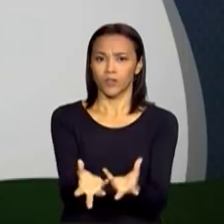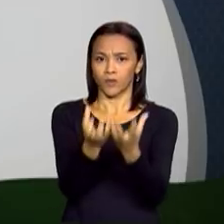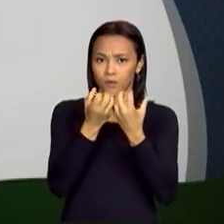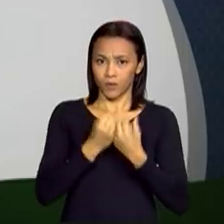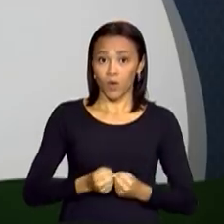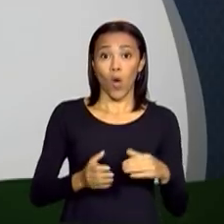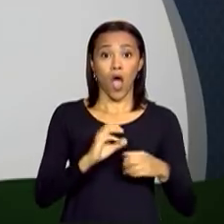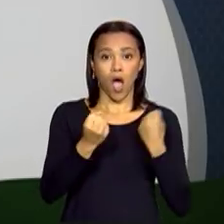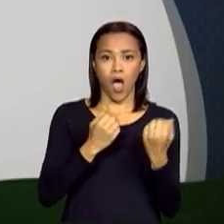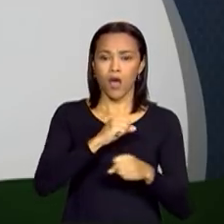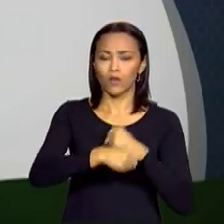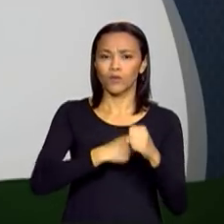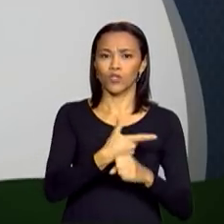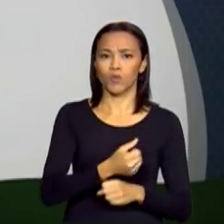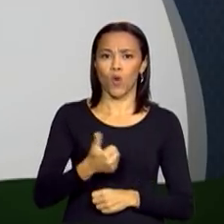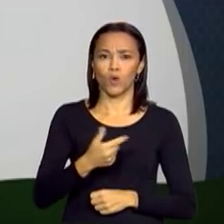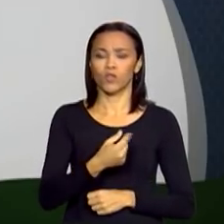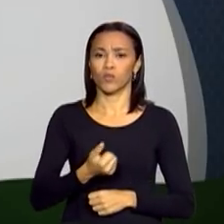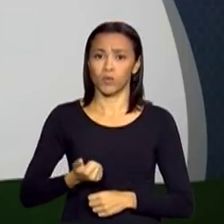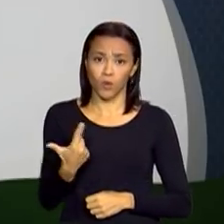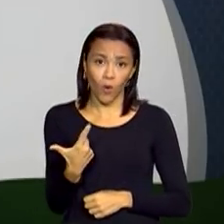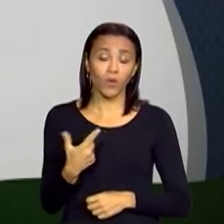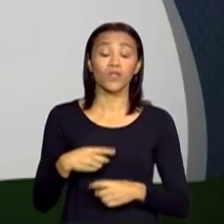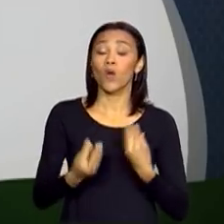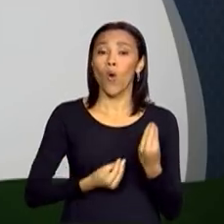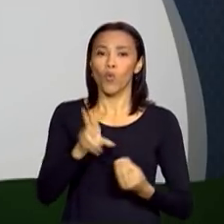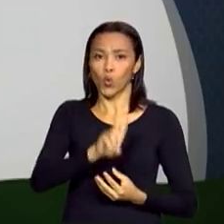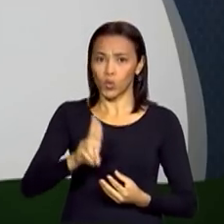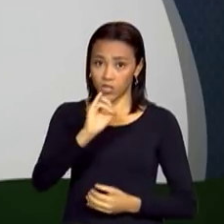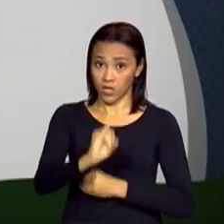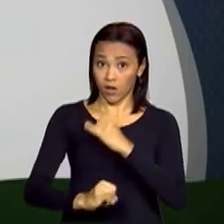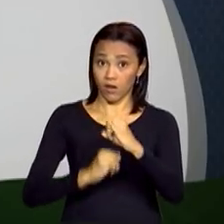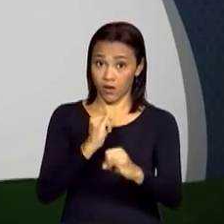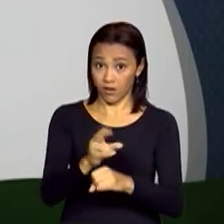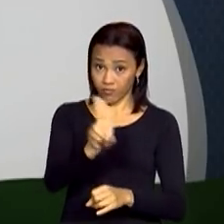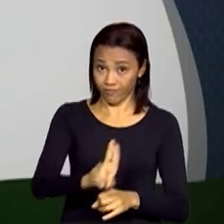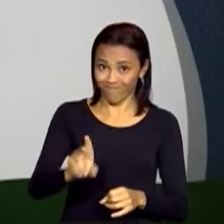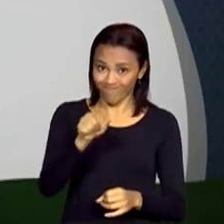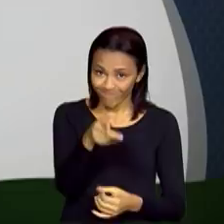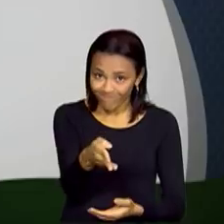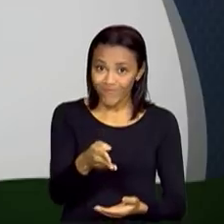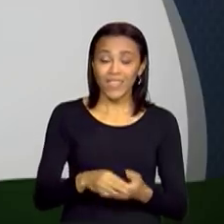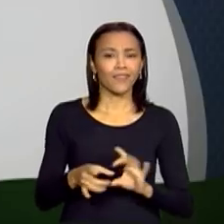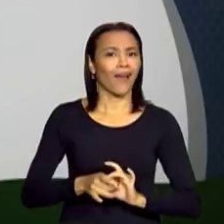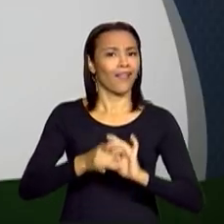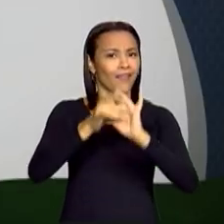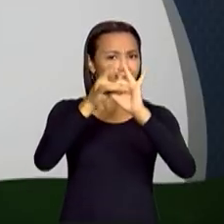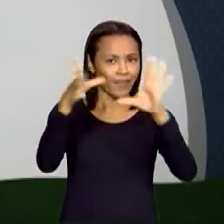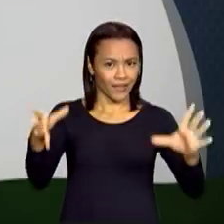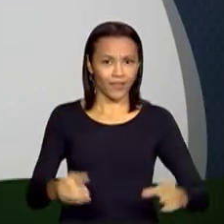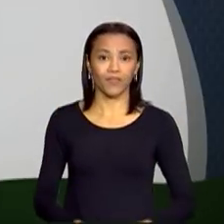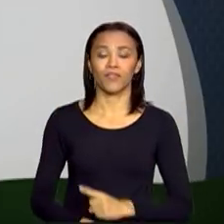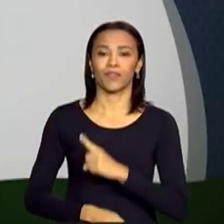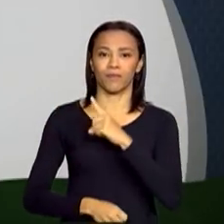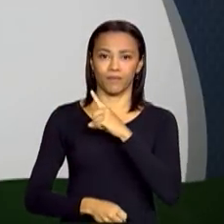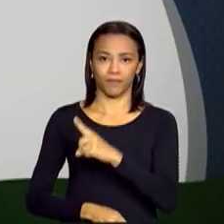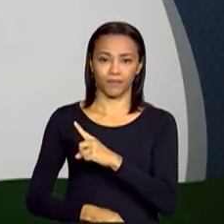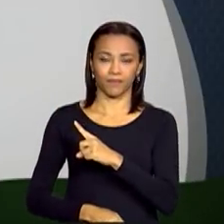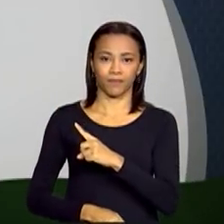aos anos de 2011 e 2012 por meio do sistema Contas Online, disponível no portal www